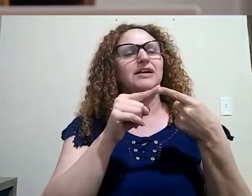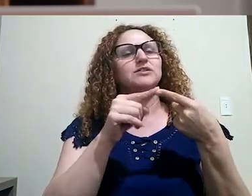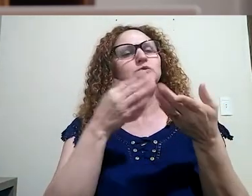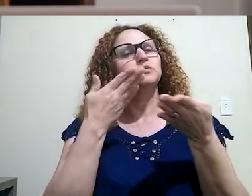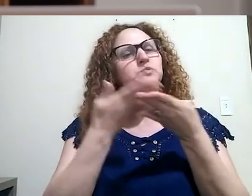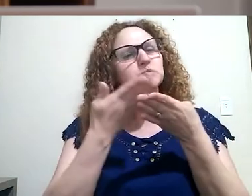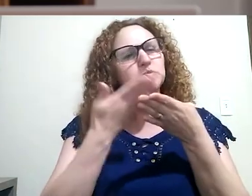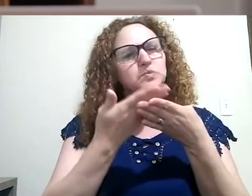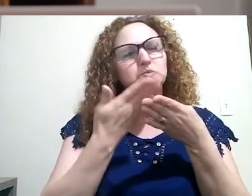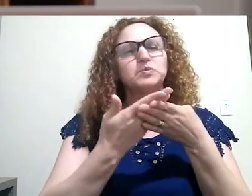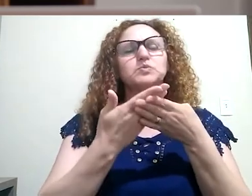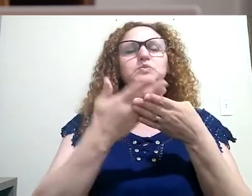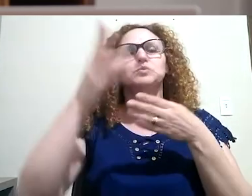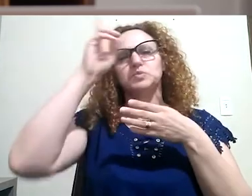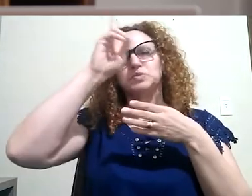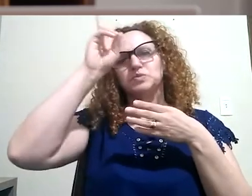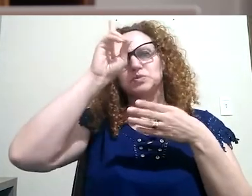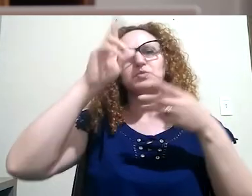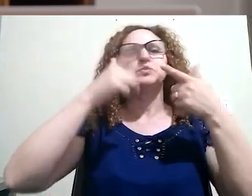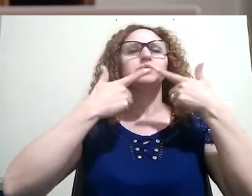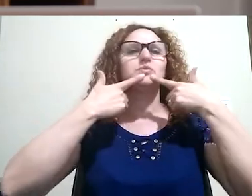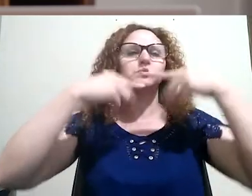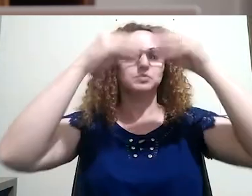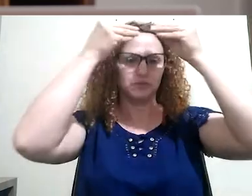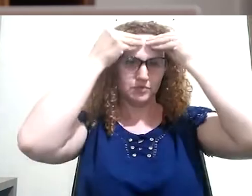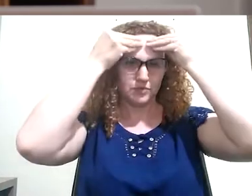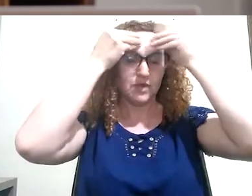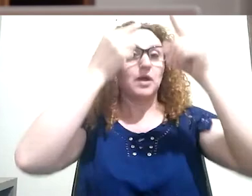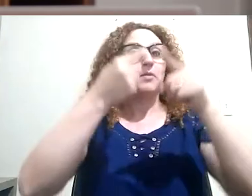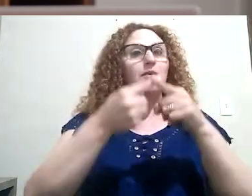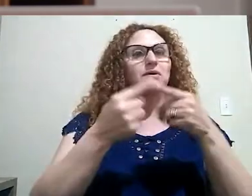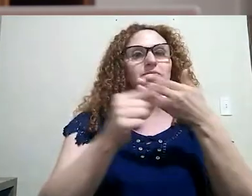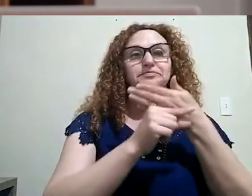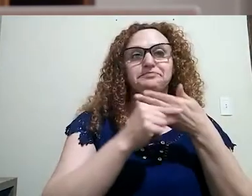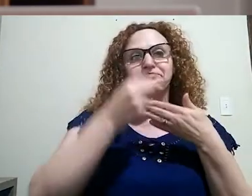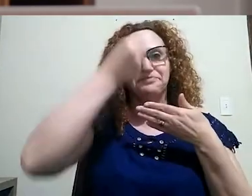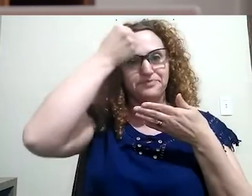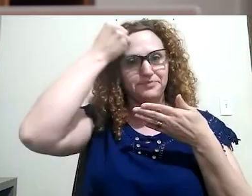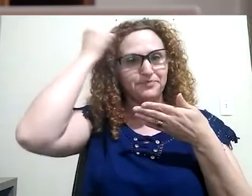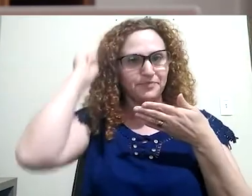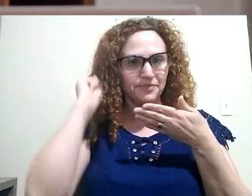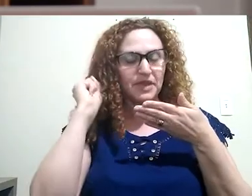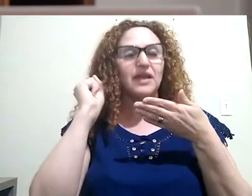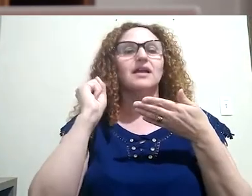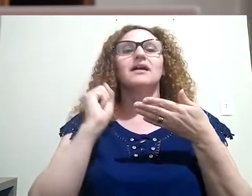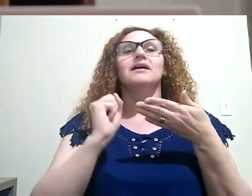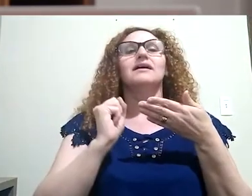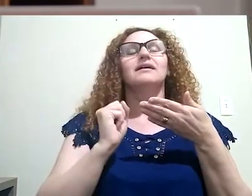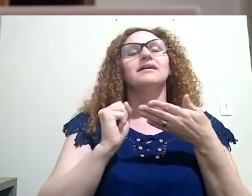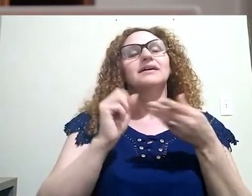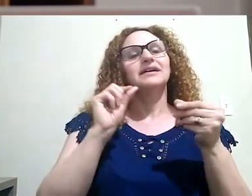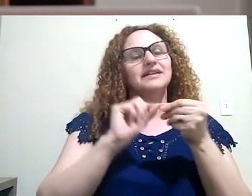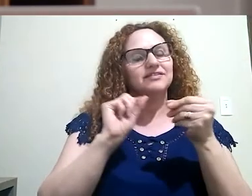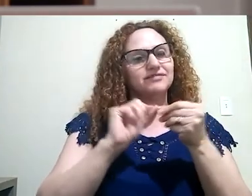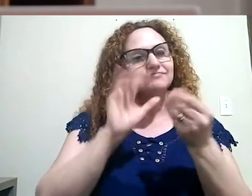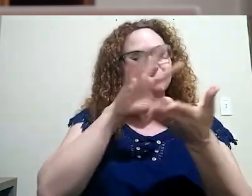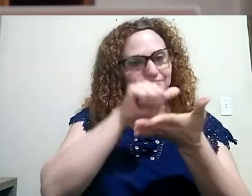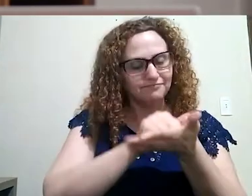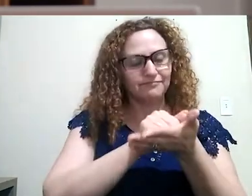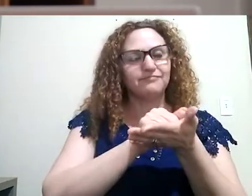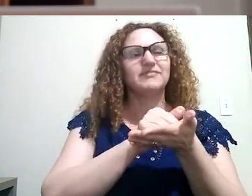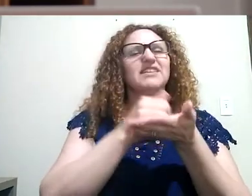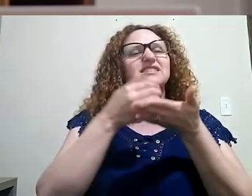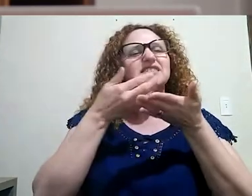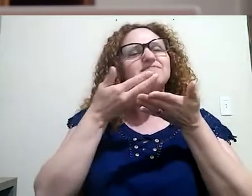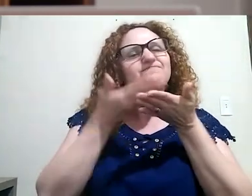história dos estudos da linguagem porque sossir se inscreve nessa história de saberes. Num segundo